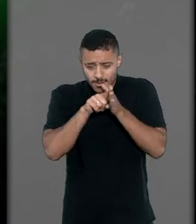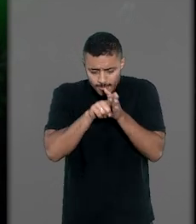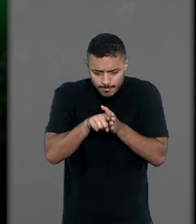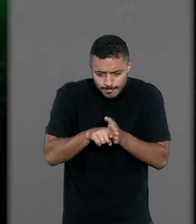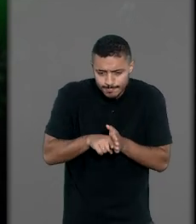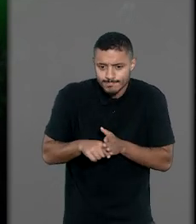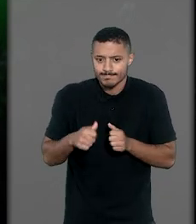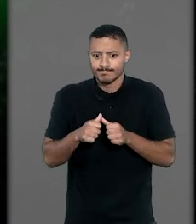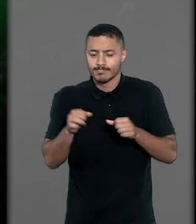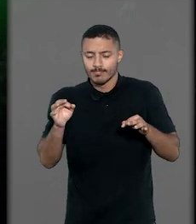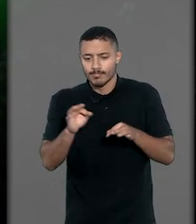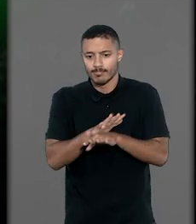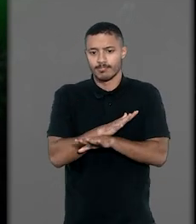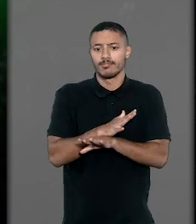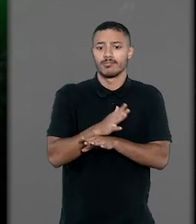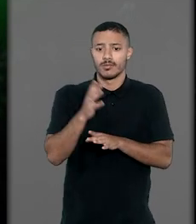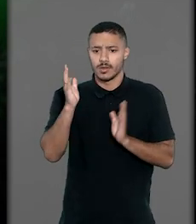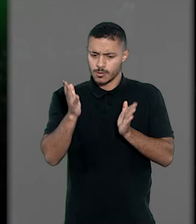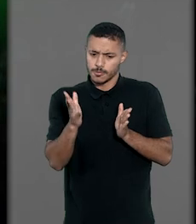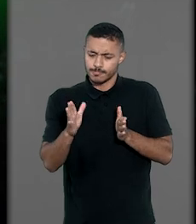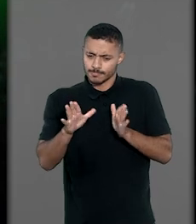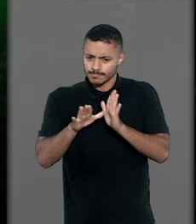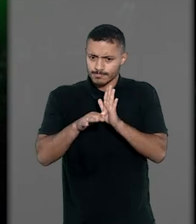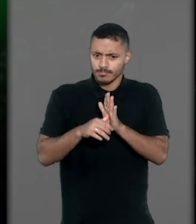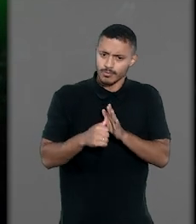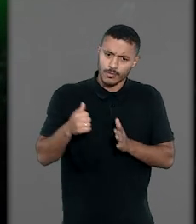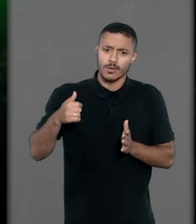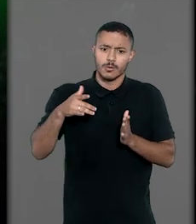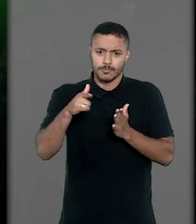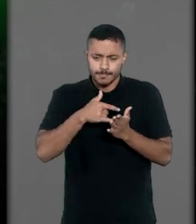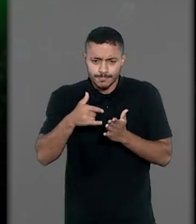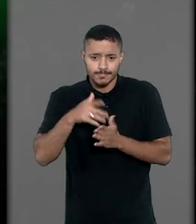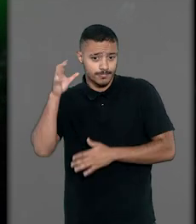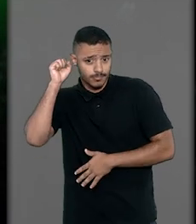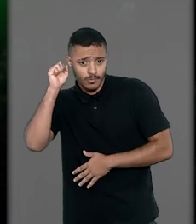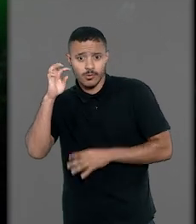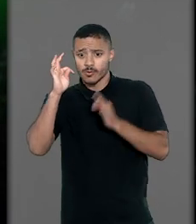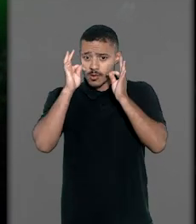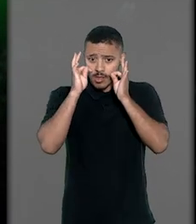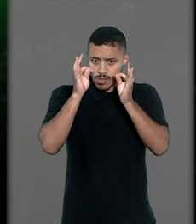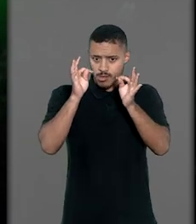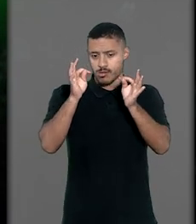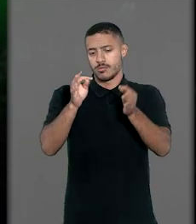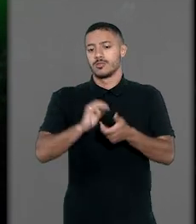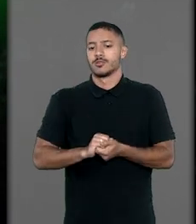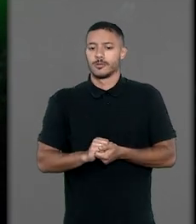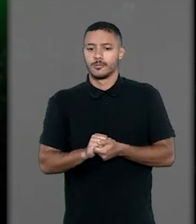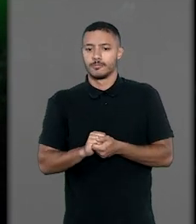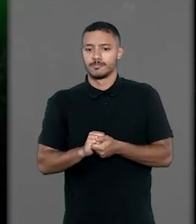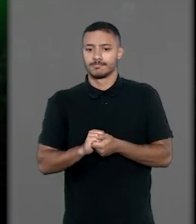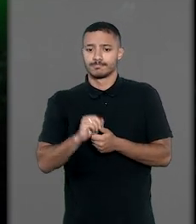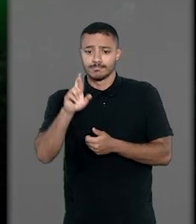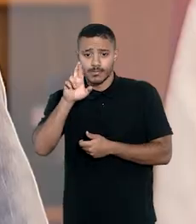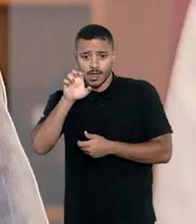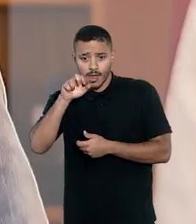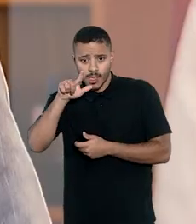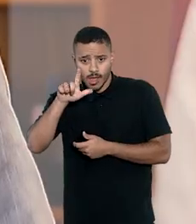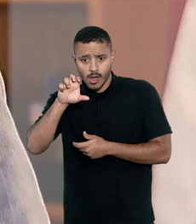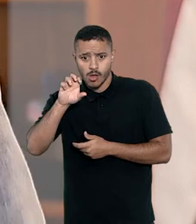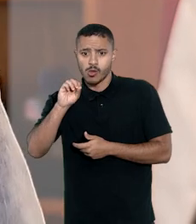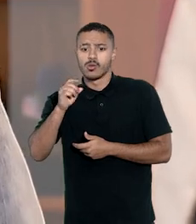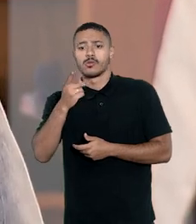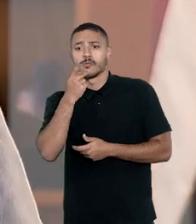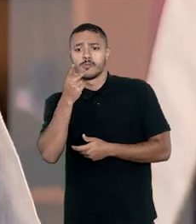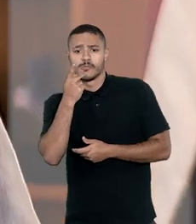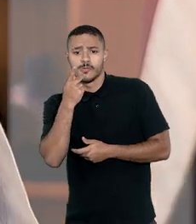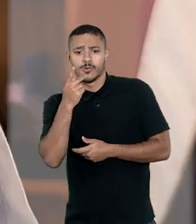afirmou que a investigação está na fase de conclusão e que já foram recolhidos documentos e ouvidas as testemunhas. Reinaldo